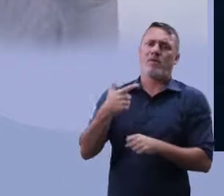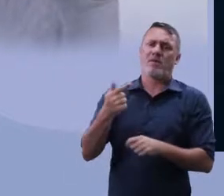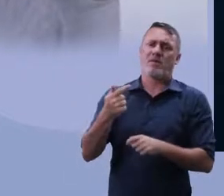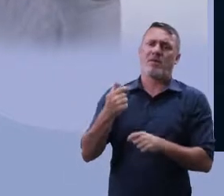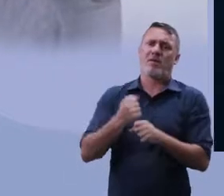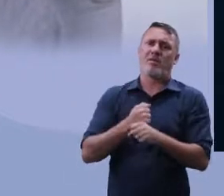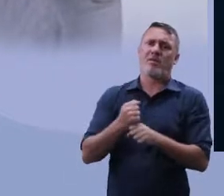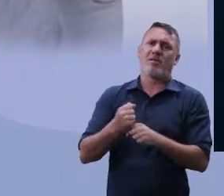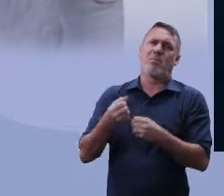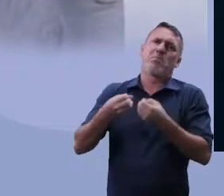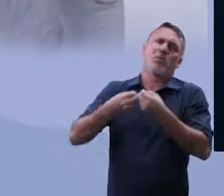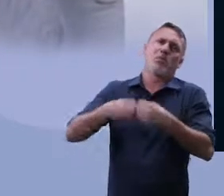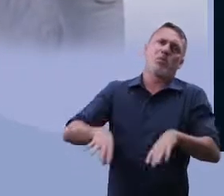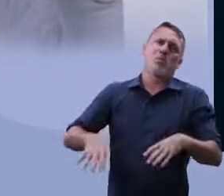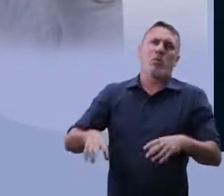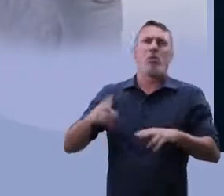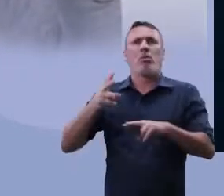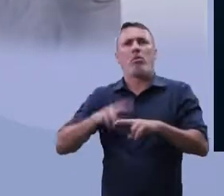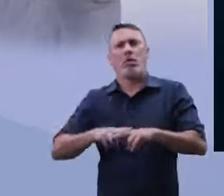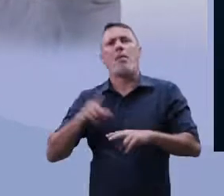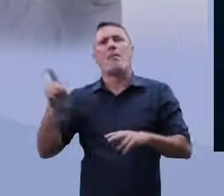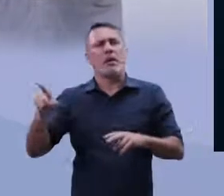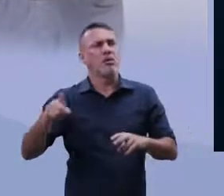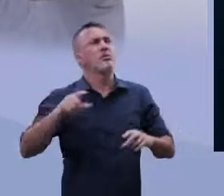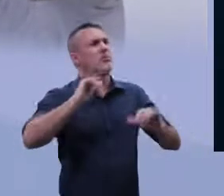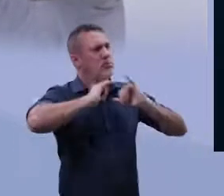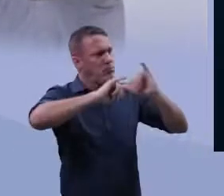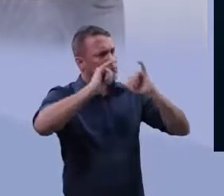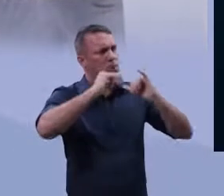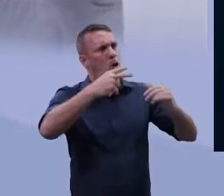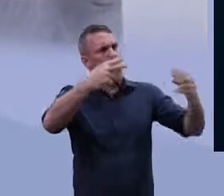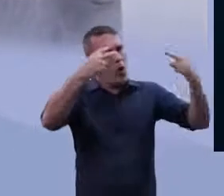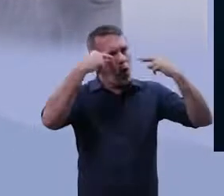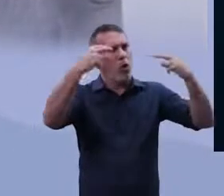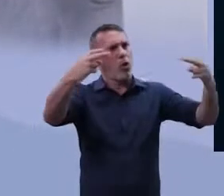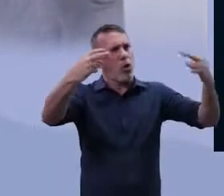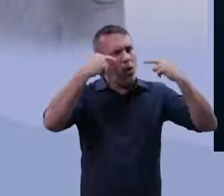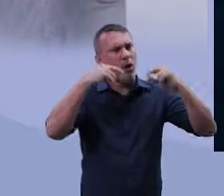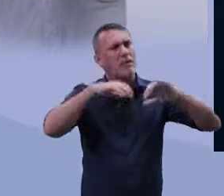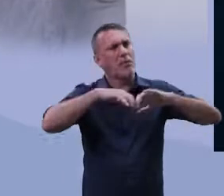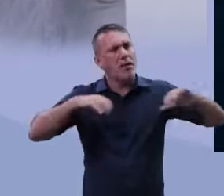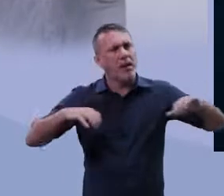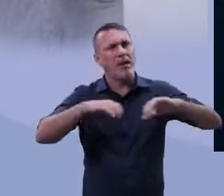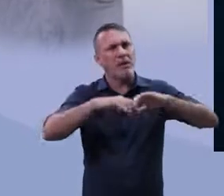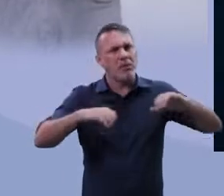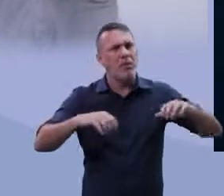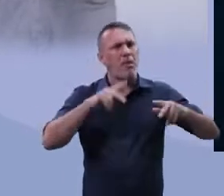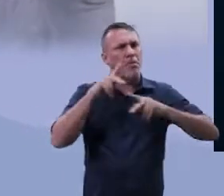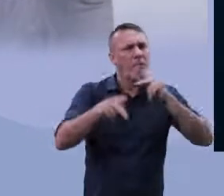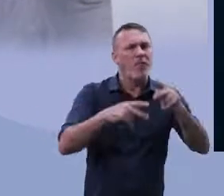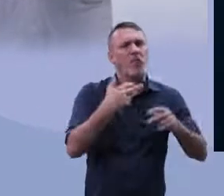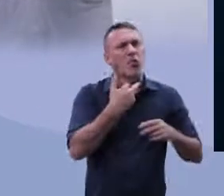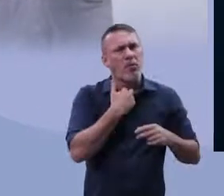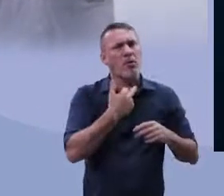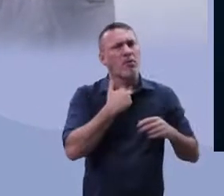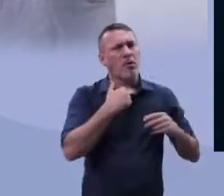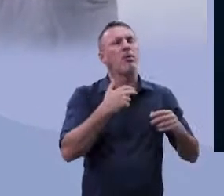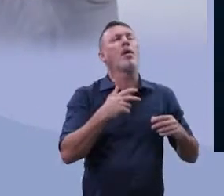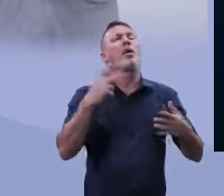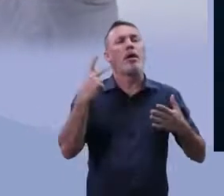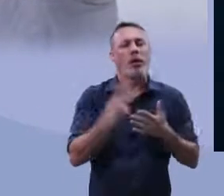preso, ele chamava a atenção quanto à questão do Apartheid. E aí, o que aconteceu?